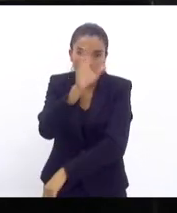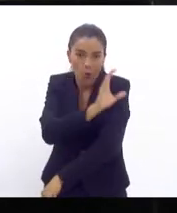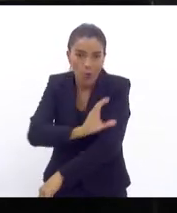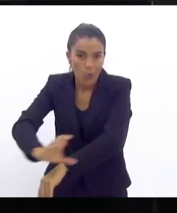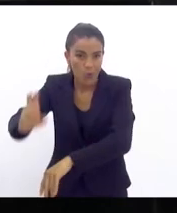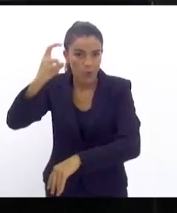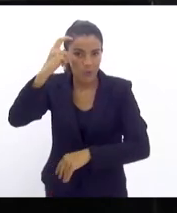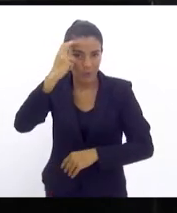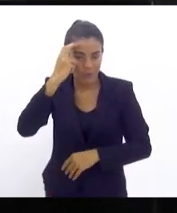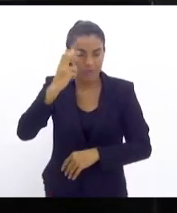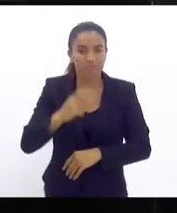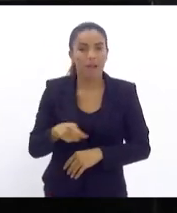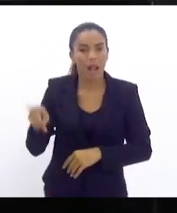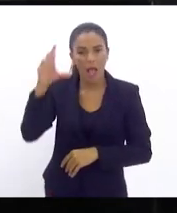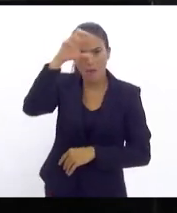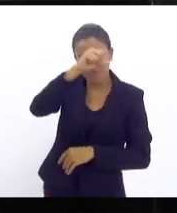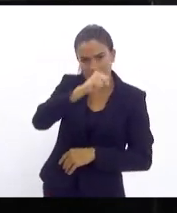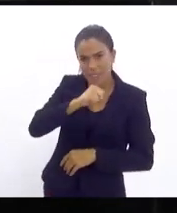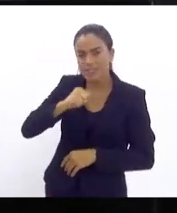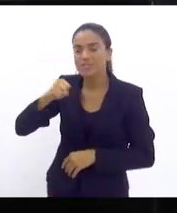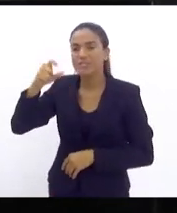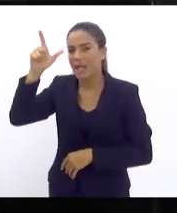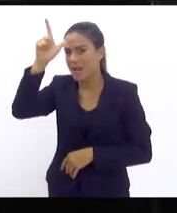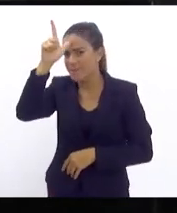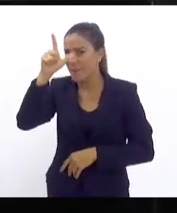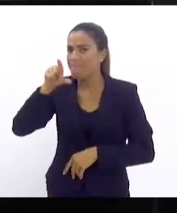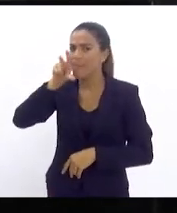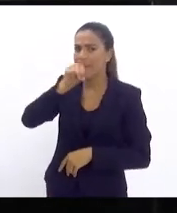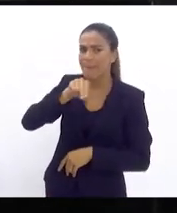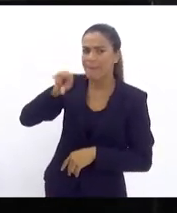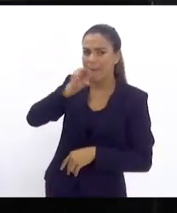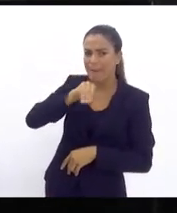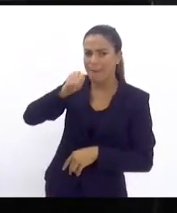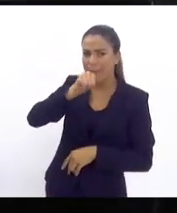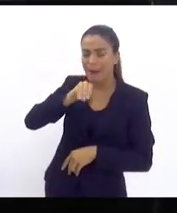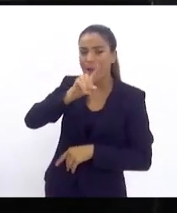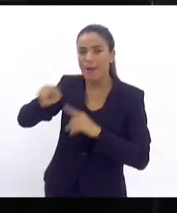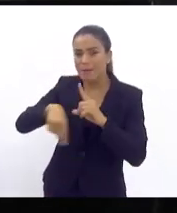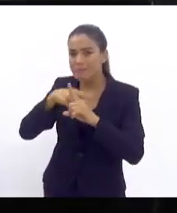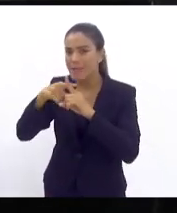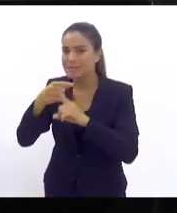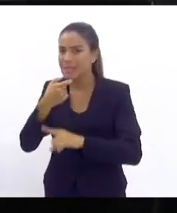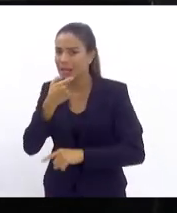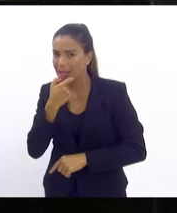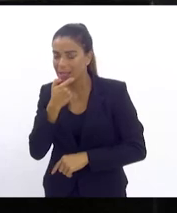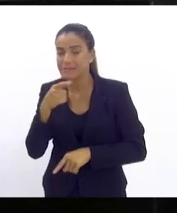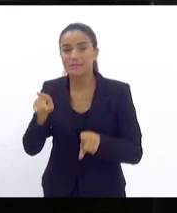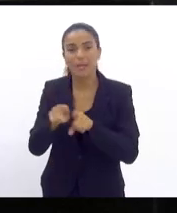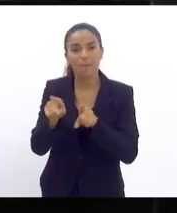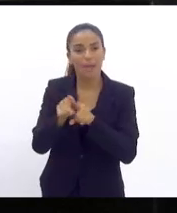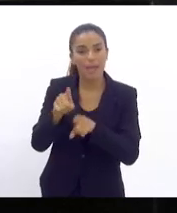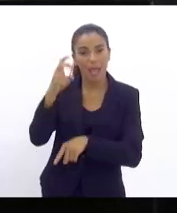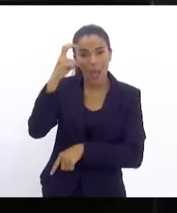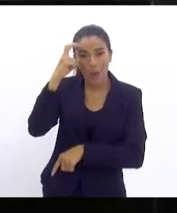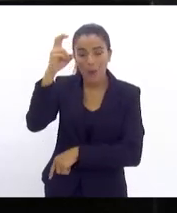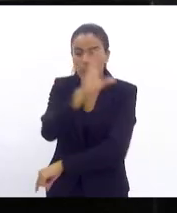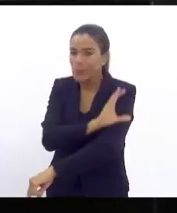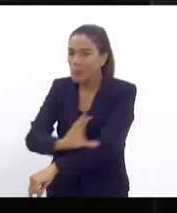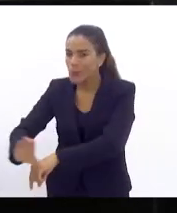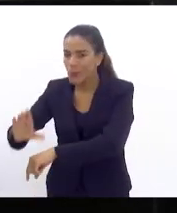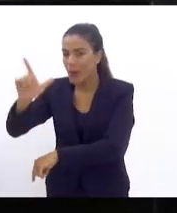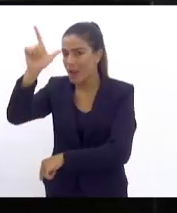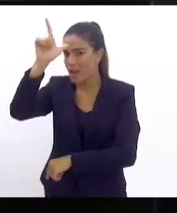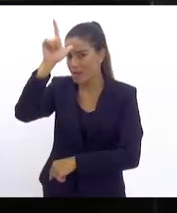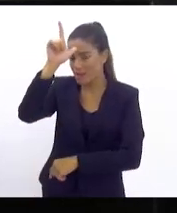Lá se aprende alemão, se aprende português, se destaca a cultura alemã, se destaca